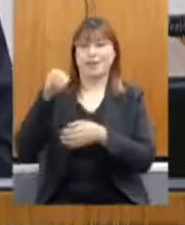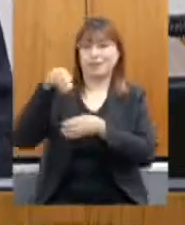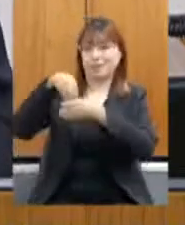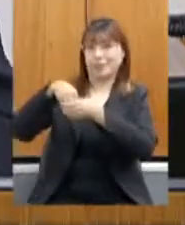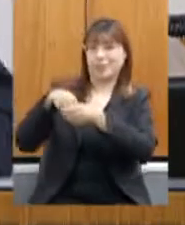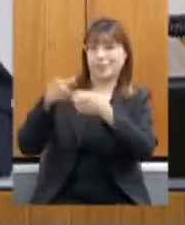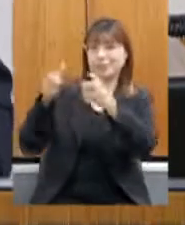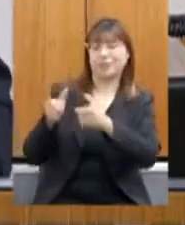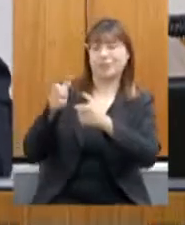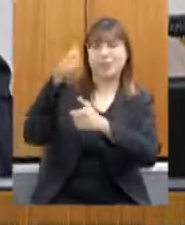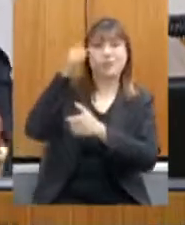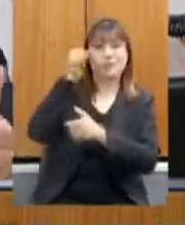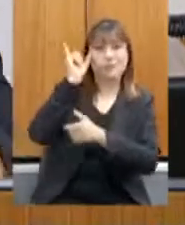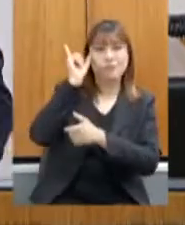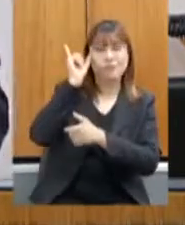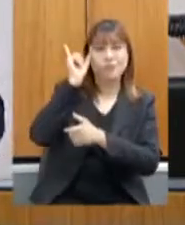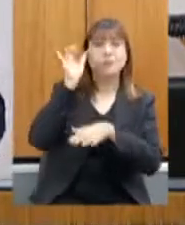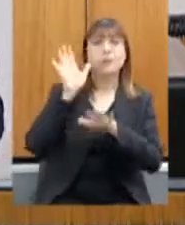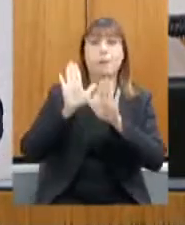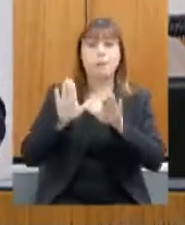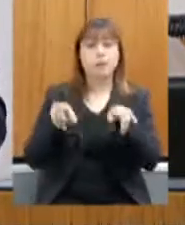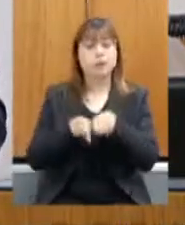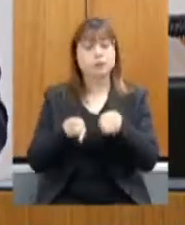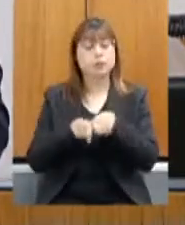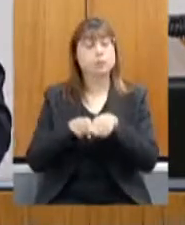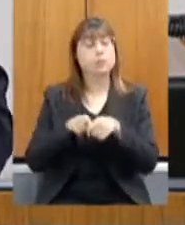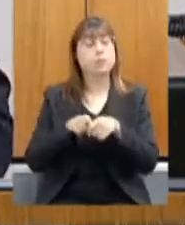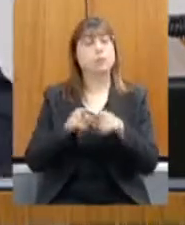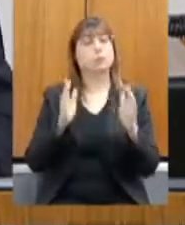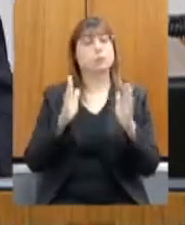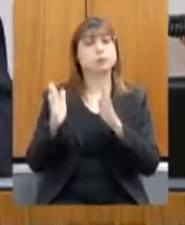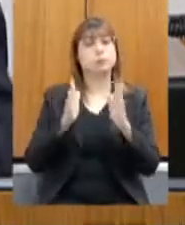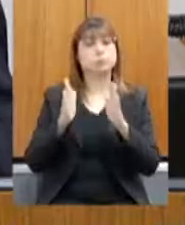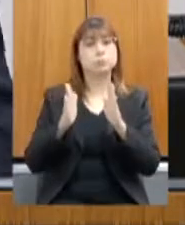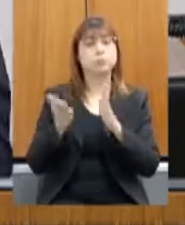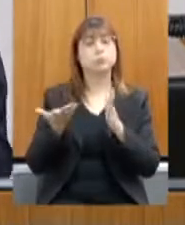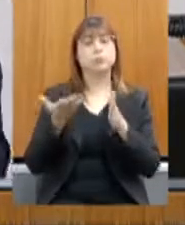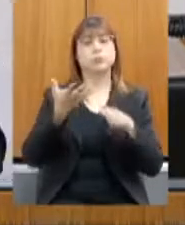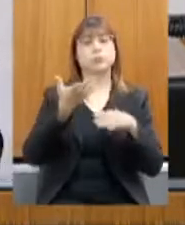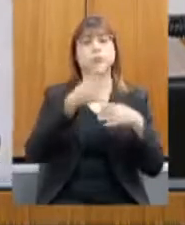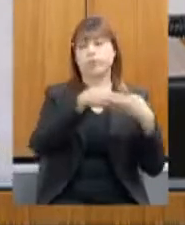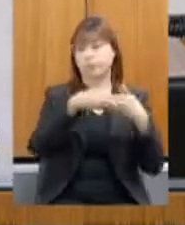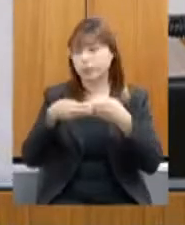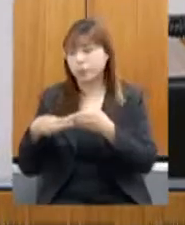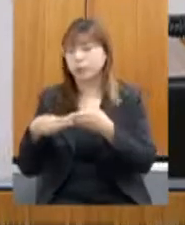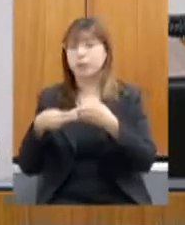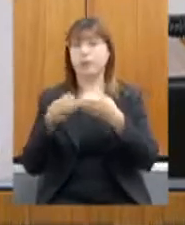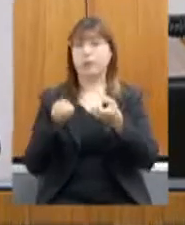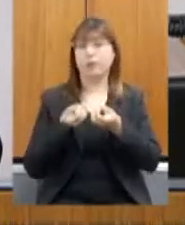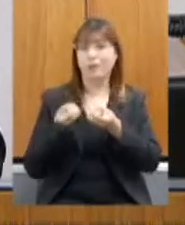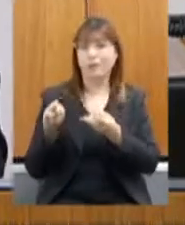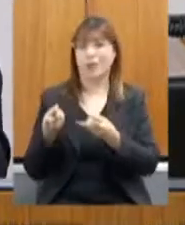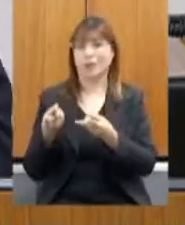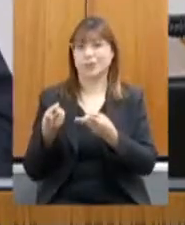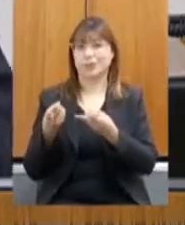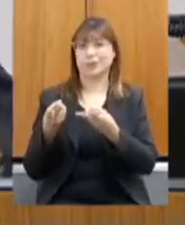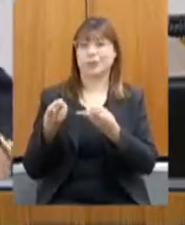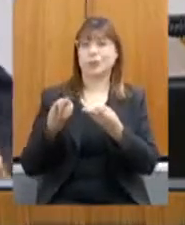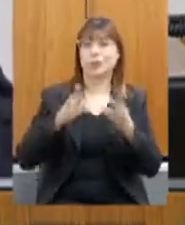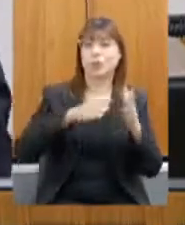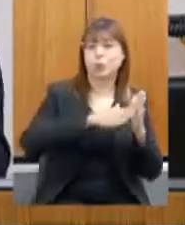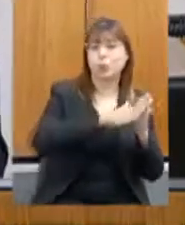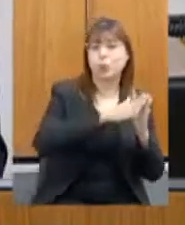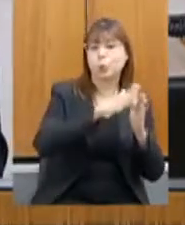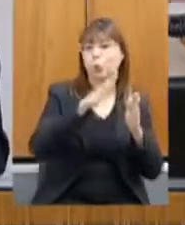mas também durante o processamento, durante o transporte, durante a comercialização. Toda essa